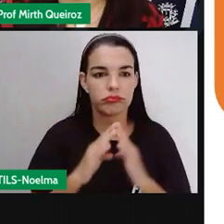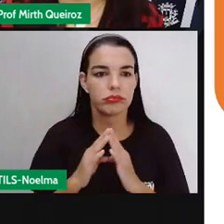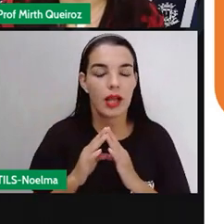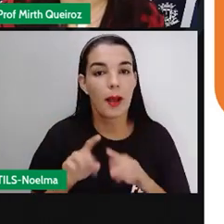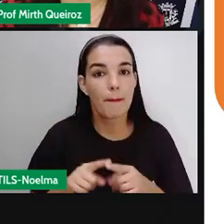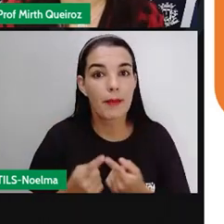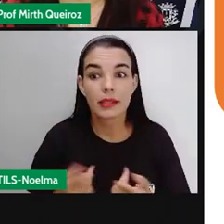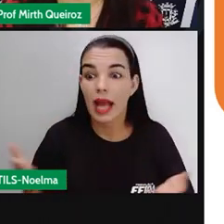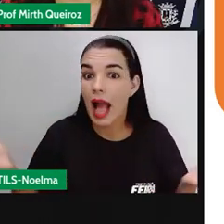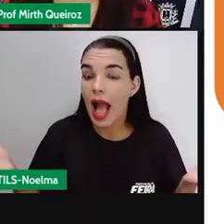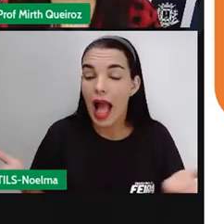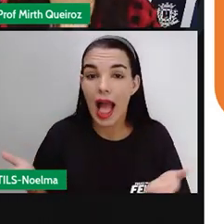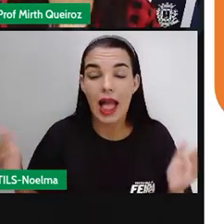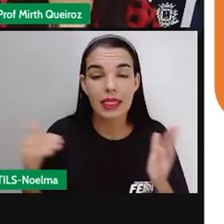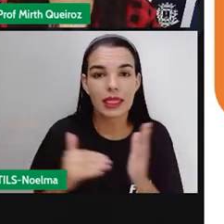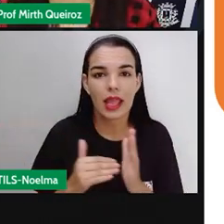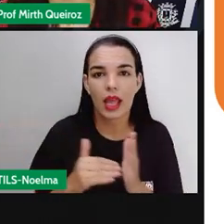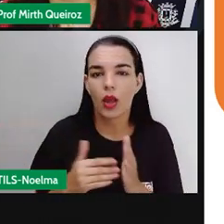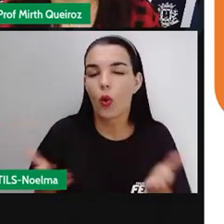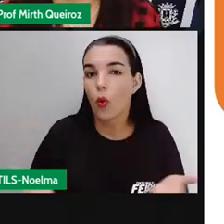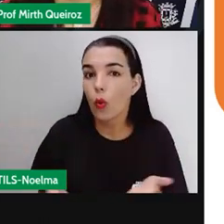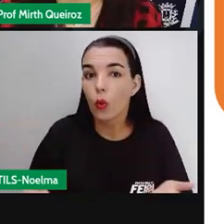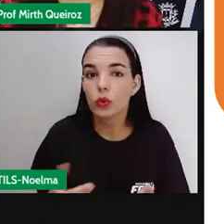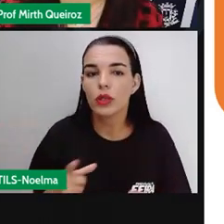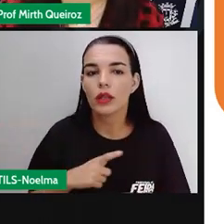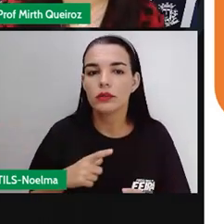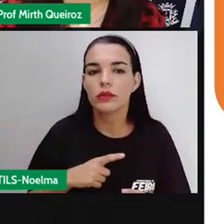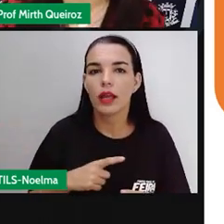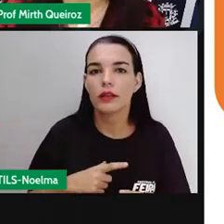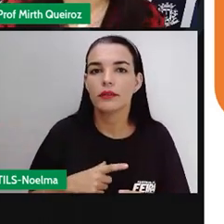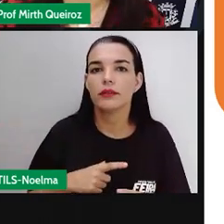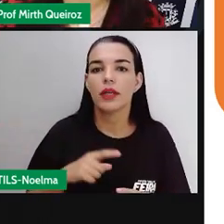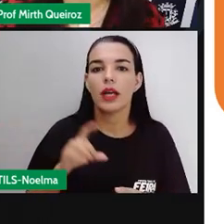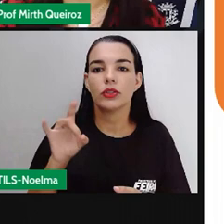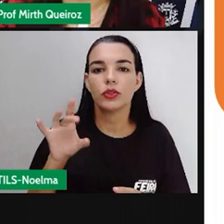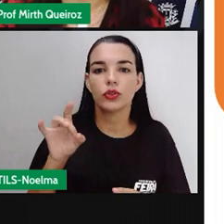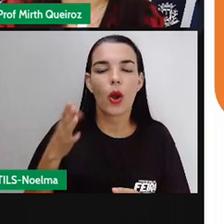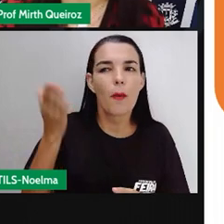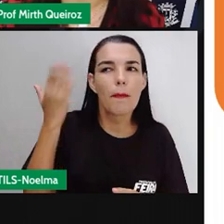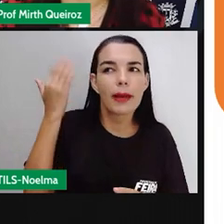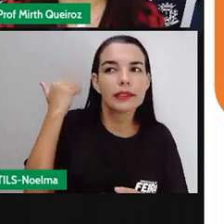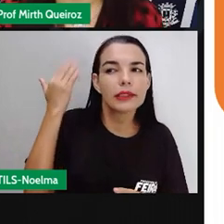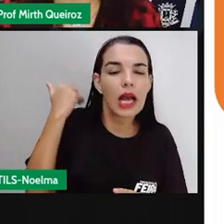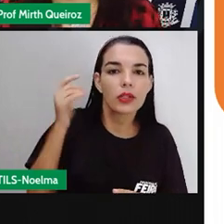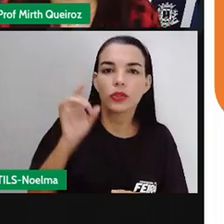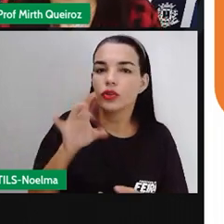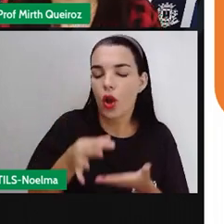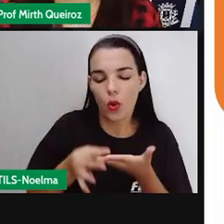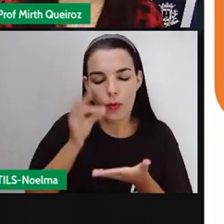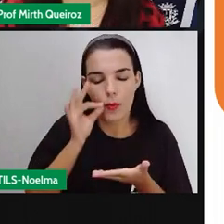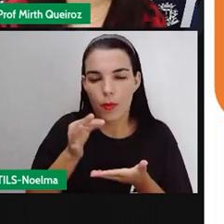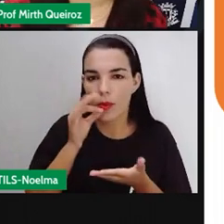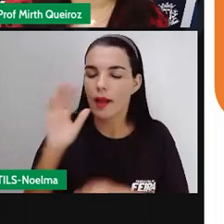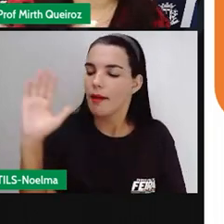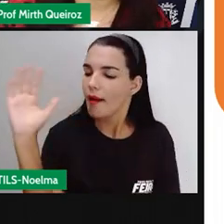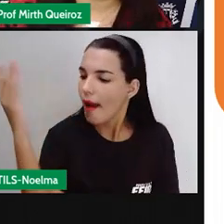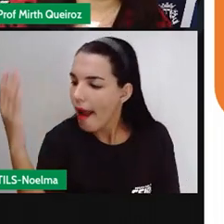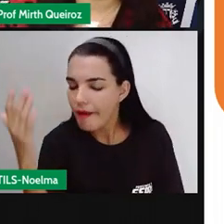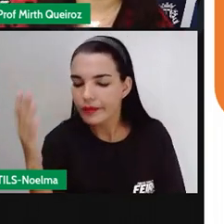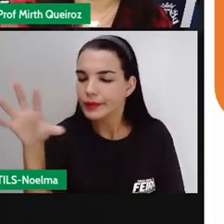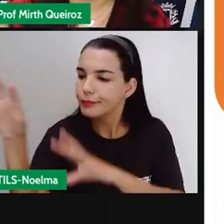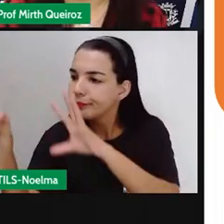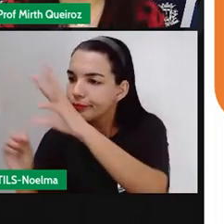muito o café. Só que naquela época, logo lá no início, era apenas para o consumo doméstico. Então, se plantava, se